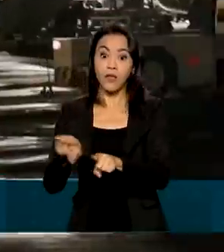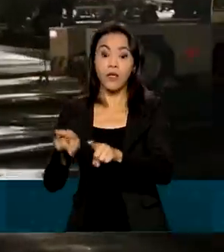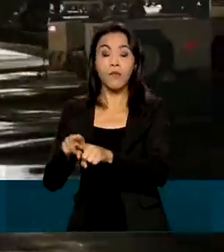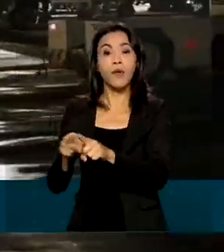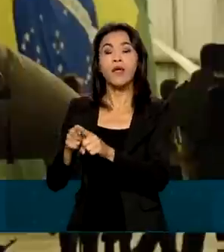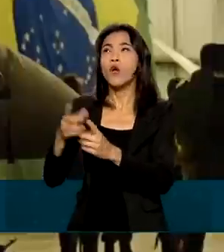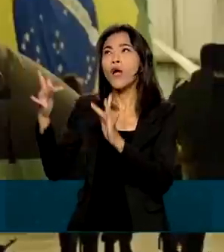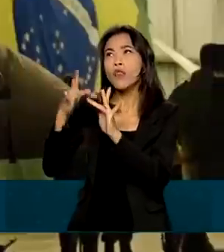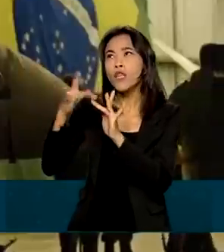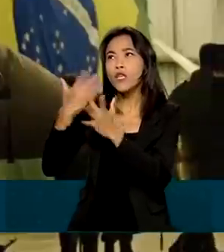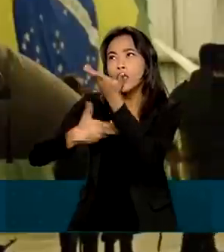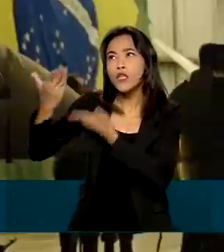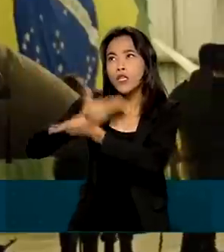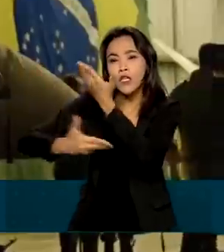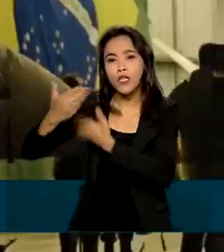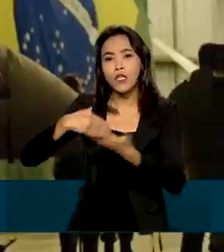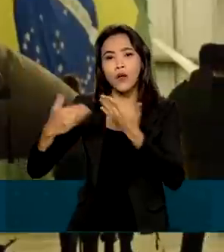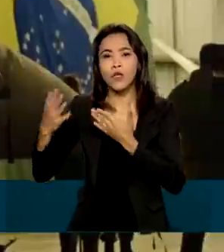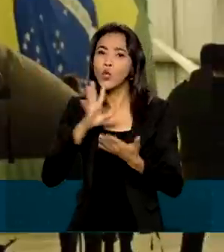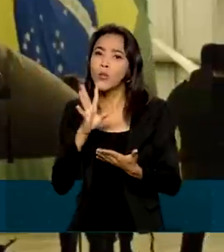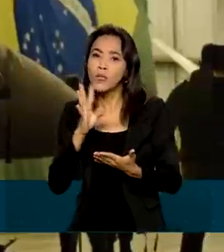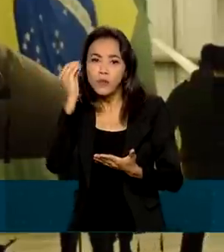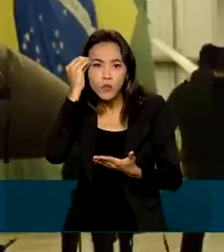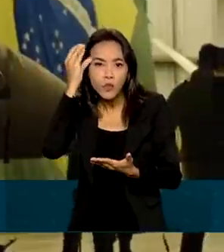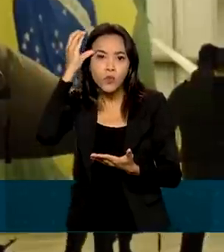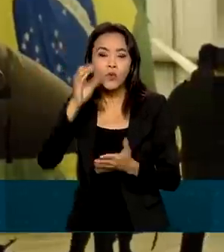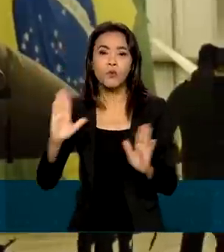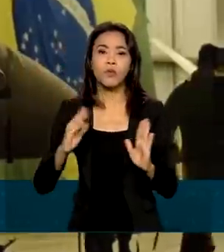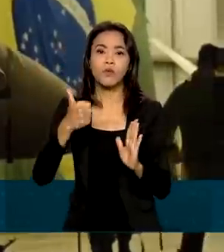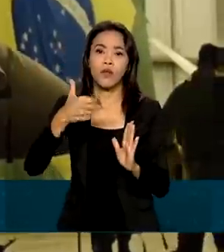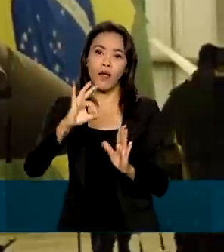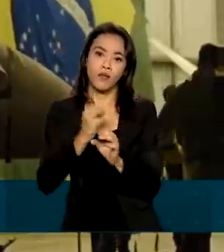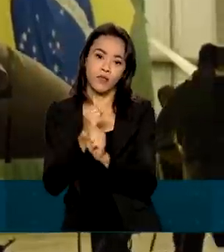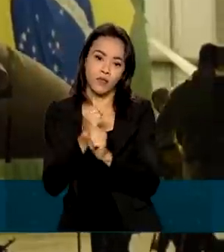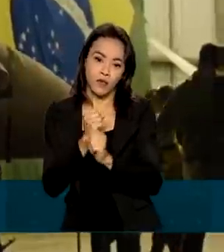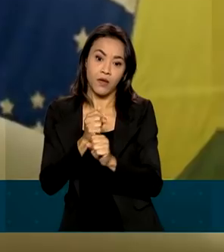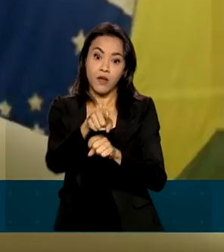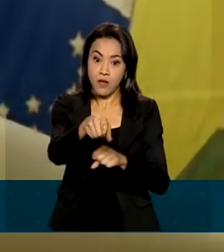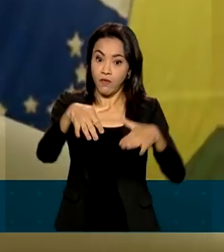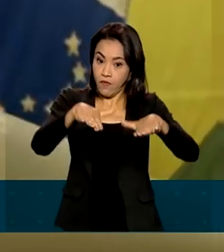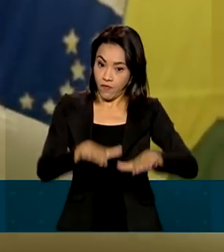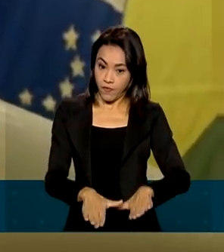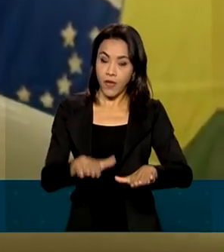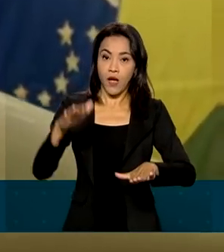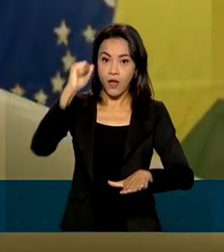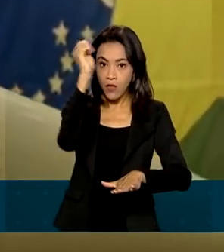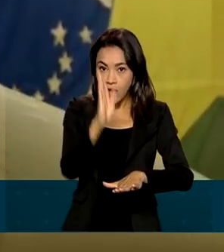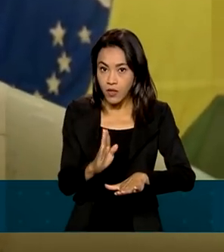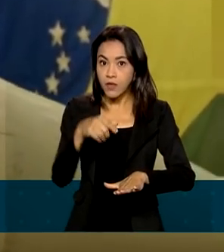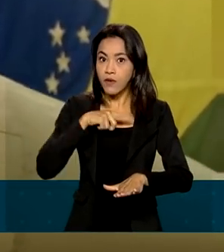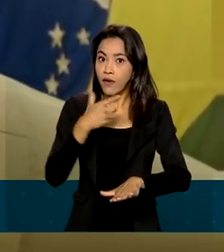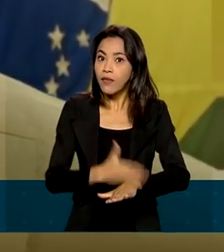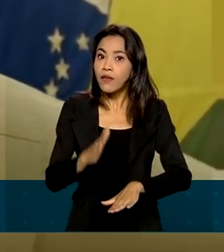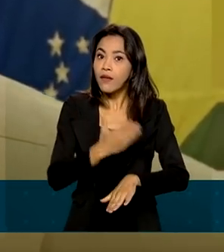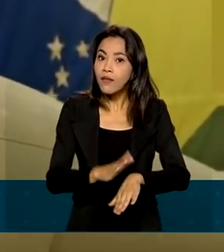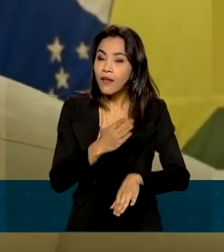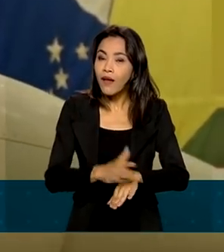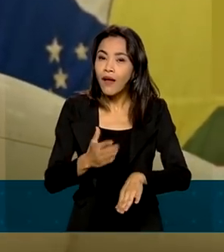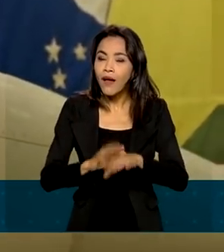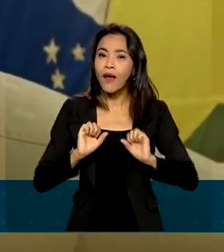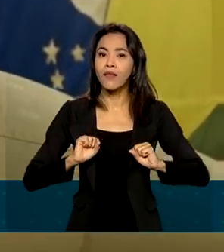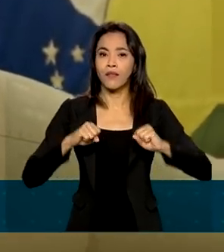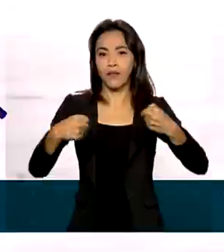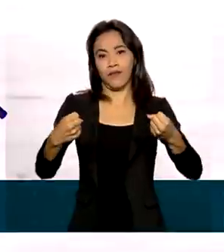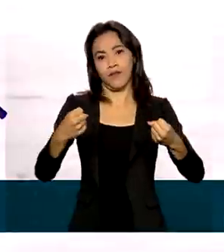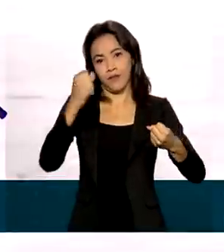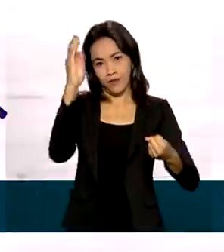de 10 anos. Uma parceria vai permitir a produção da aeronave em território brasileiro e capacitar o sistema de defesa aérea